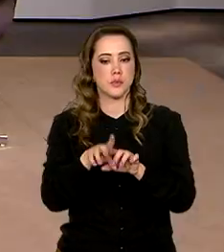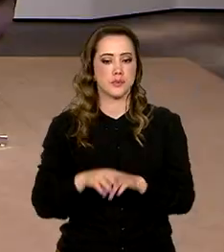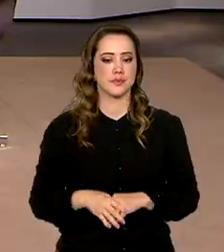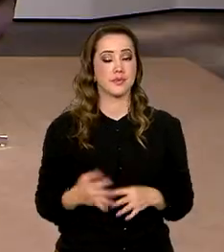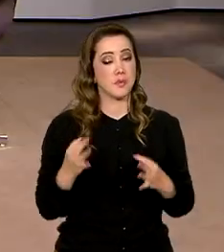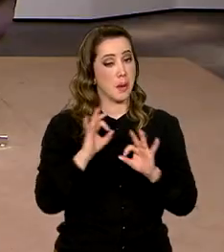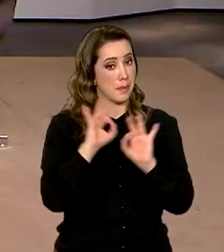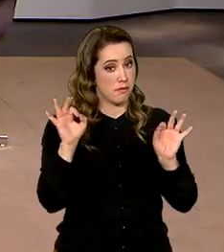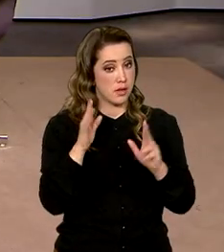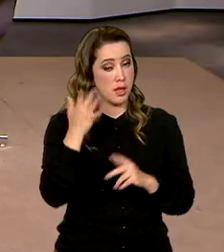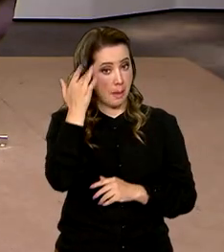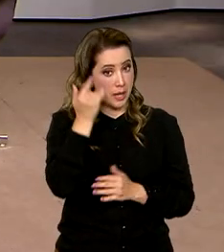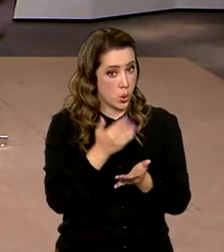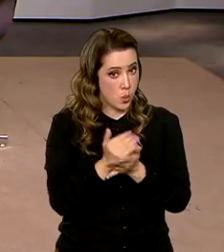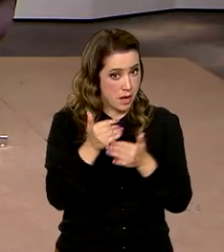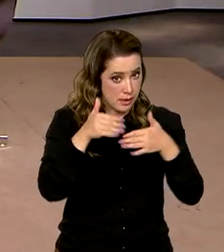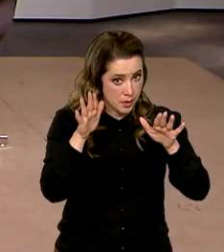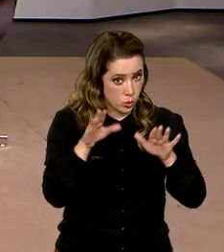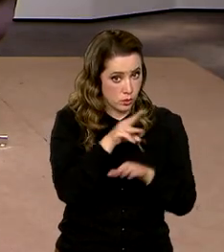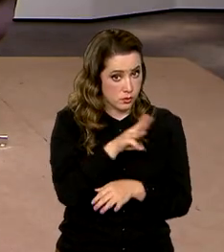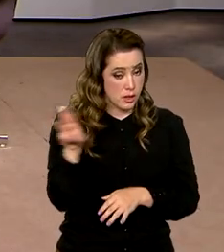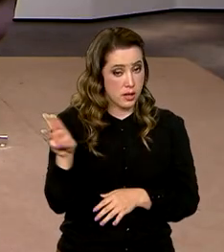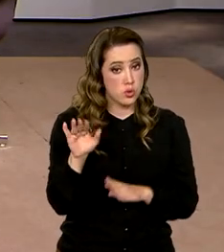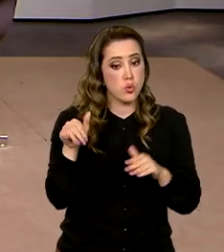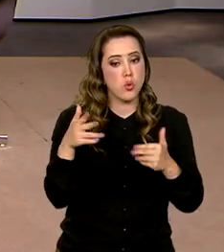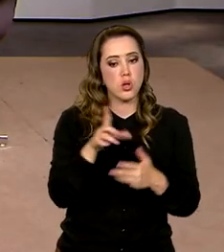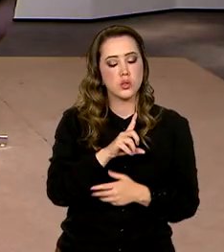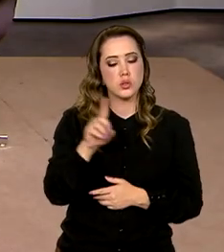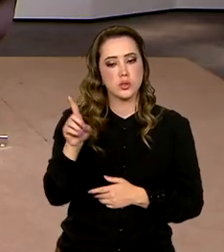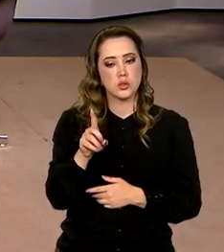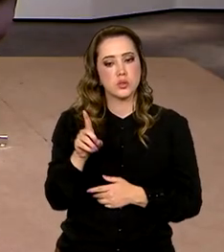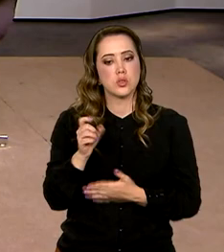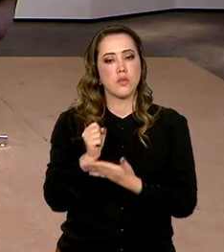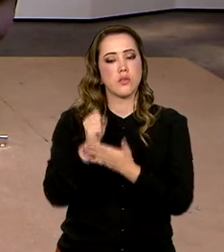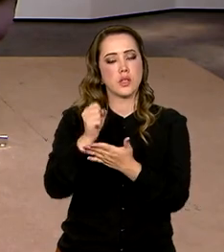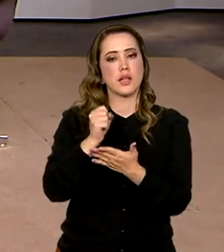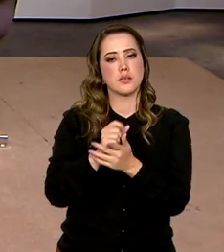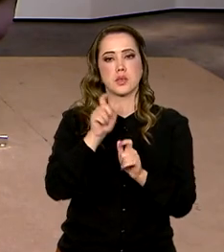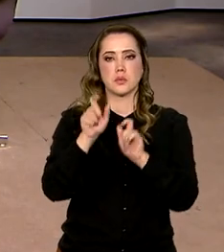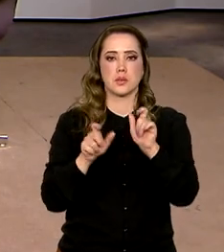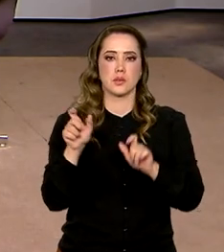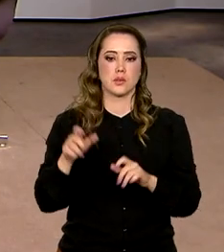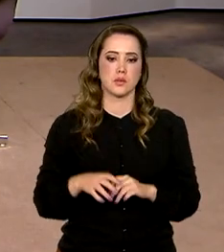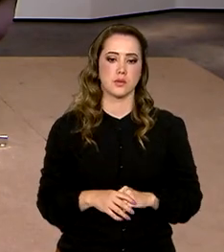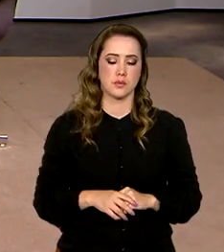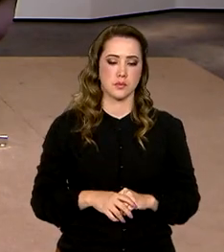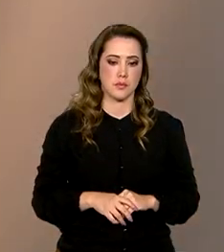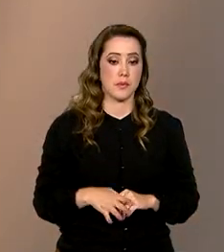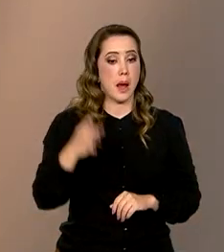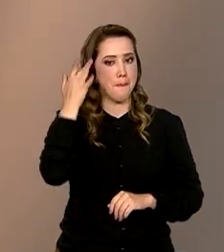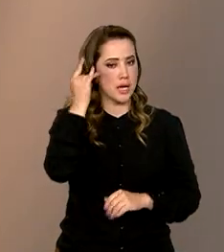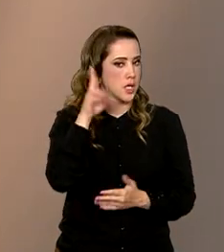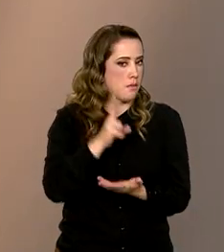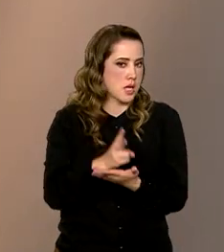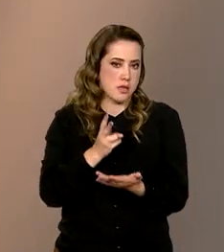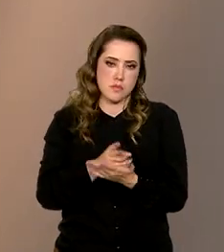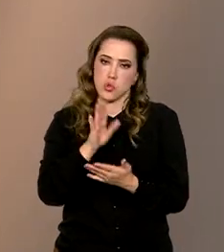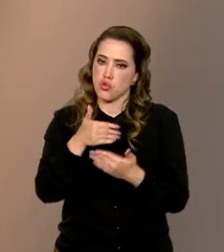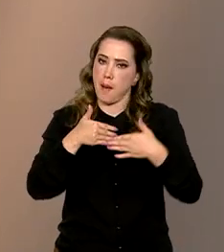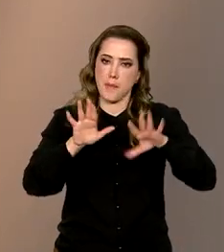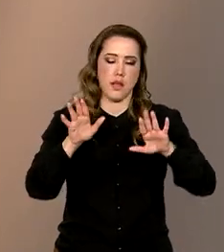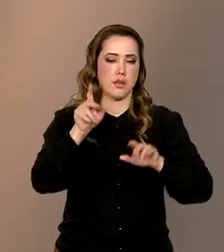O lançamento é amanhã. E quando é que essa plataforma vai estar disponível ao público? Amanhã mesmo já está tudo